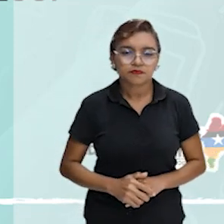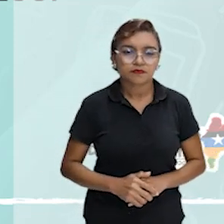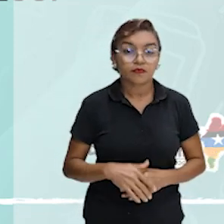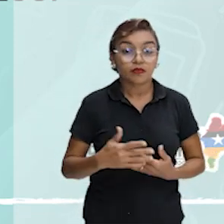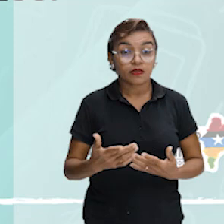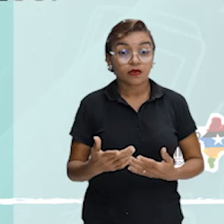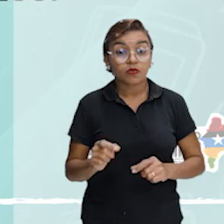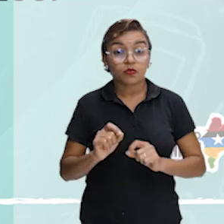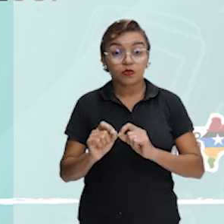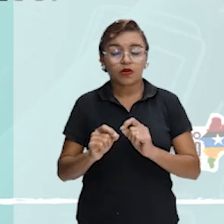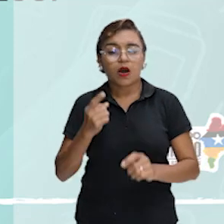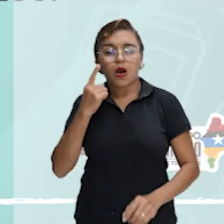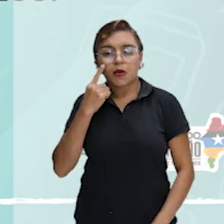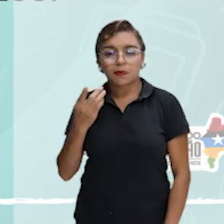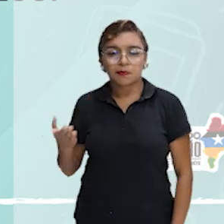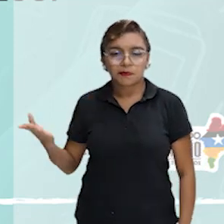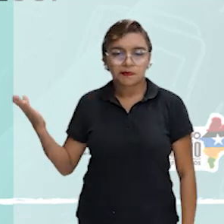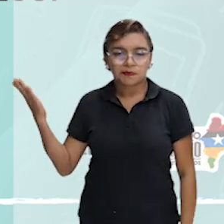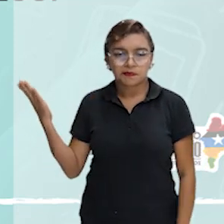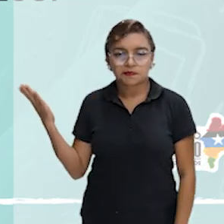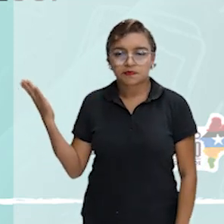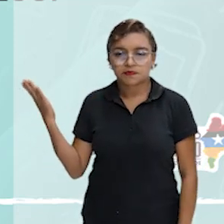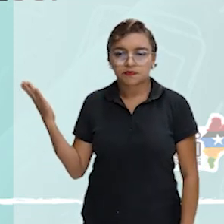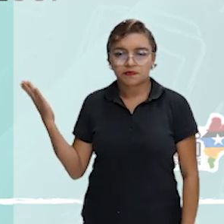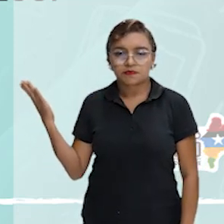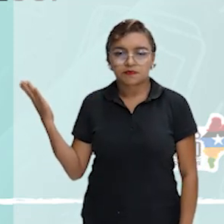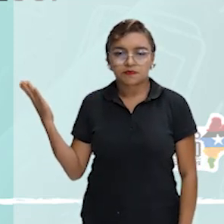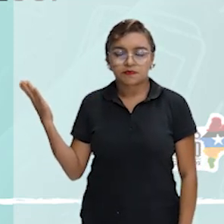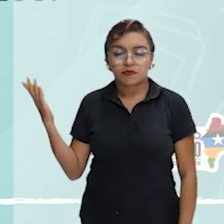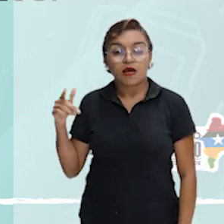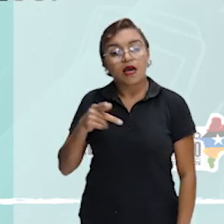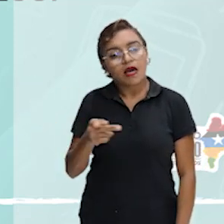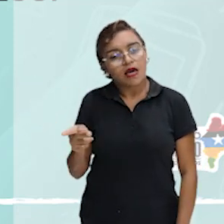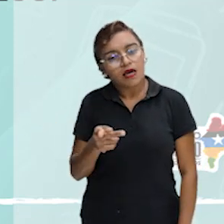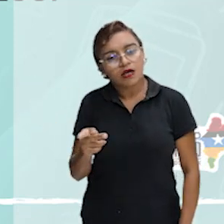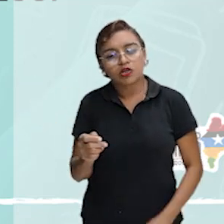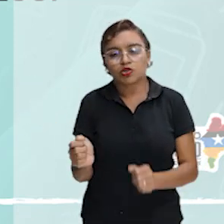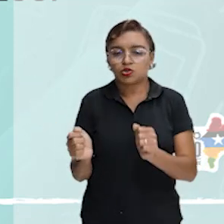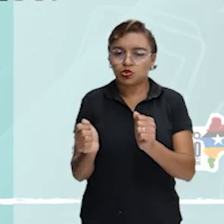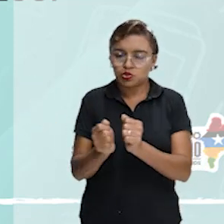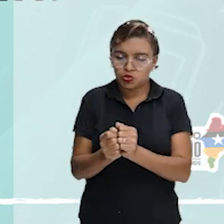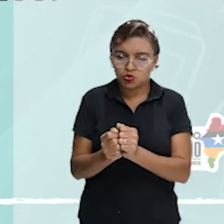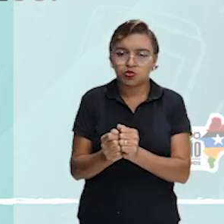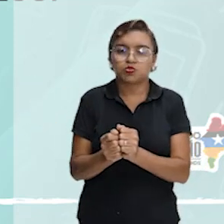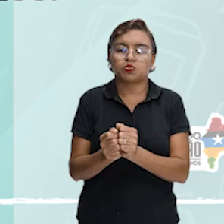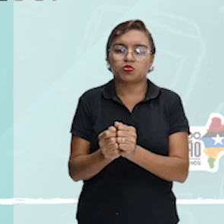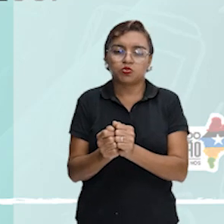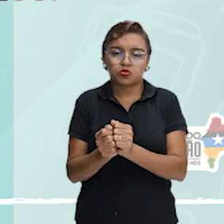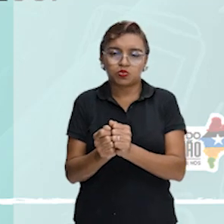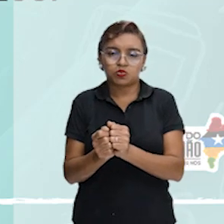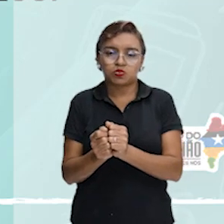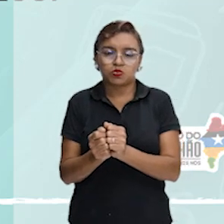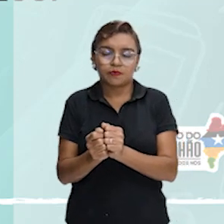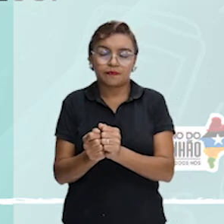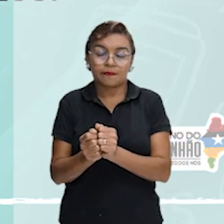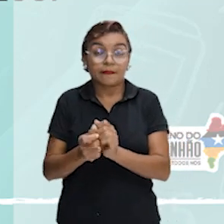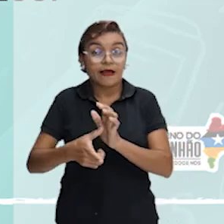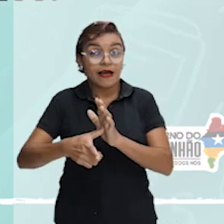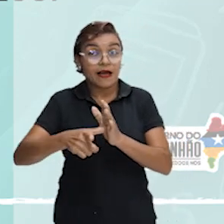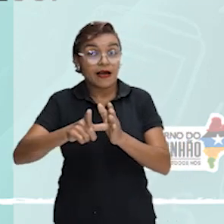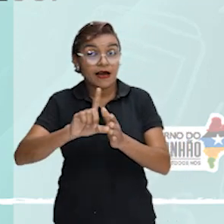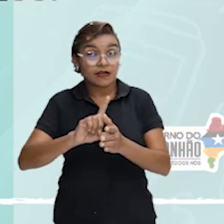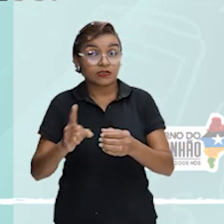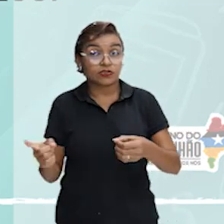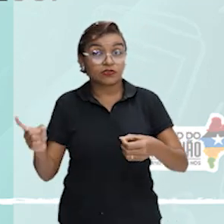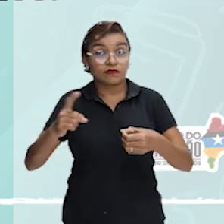Nos antípodas, James e o companheiro réptil conheciam nova casa. Antes de retornar à Europa, em